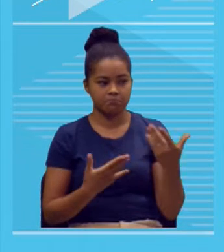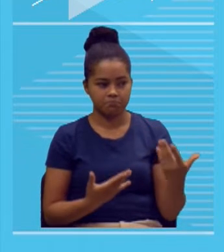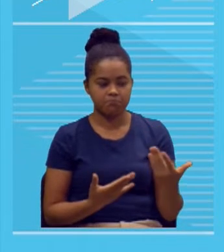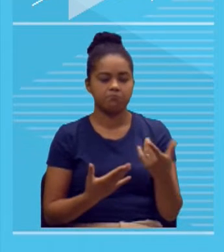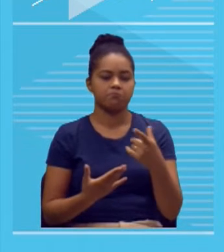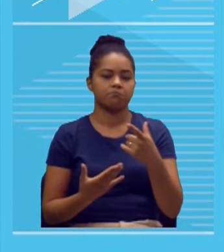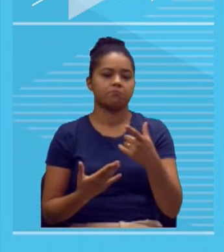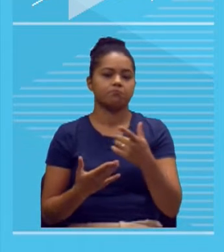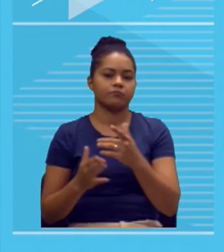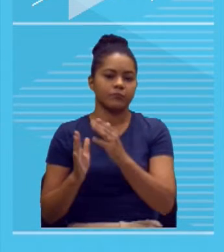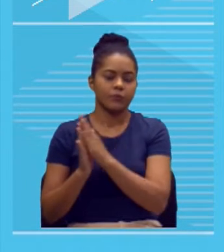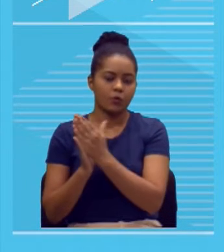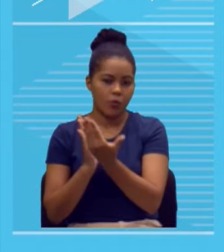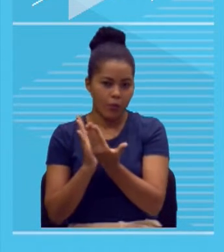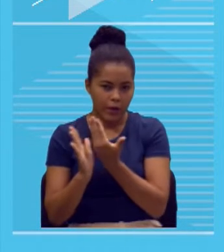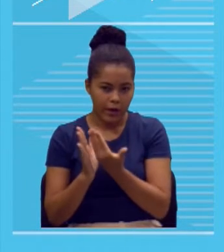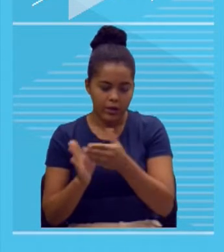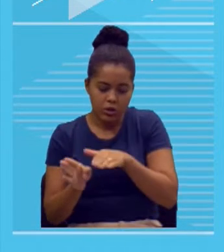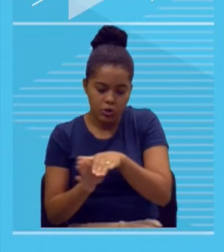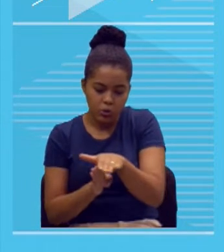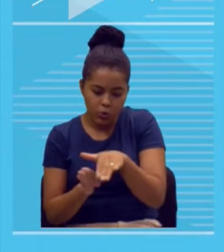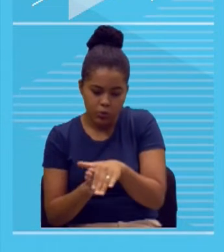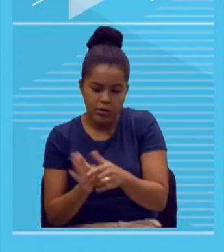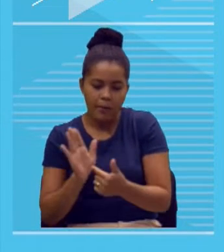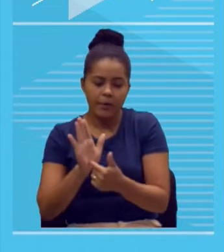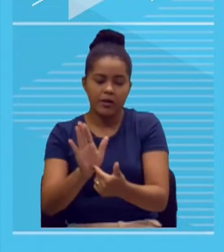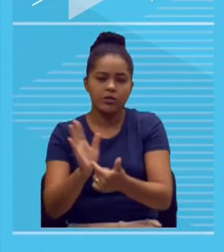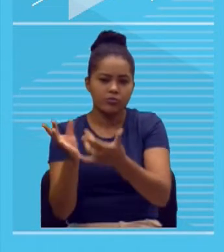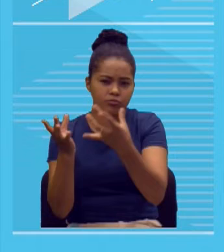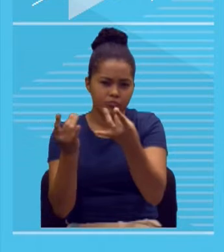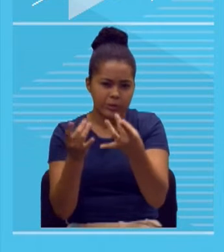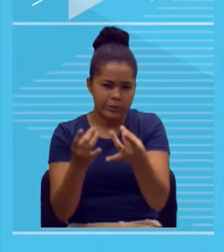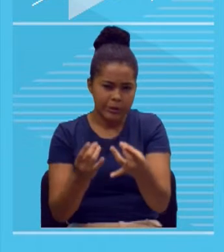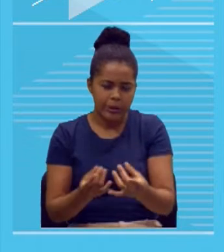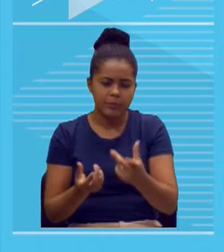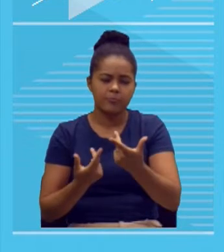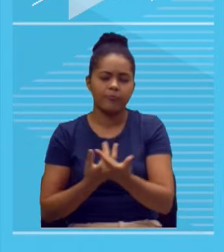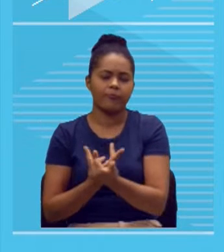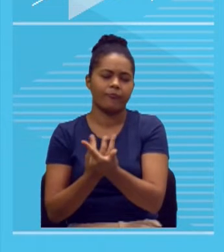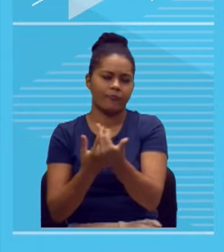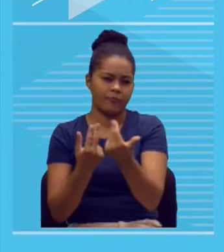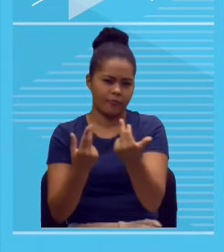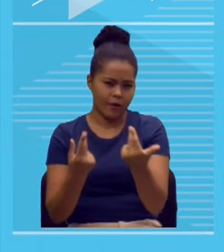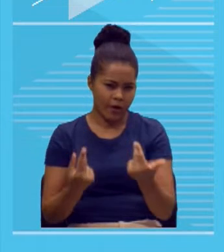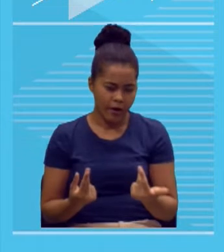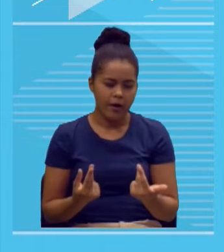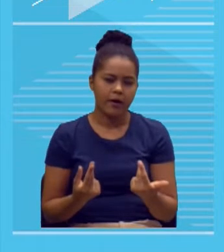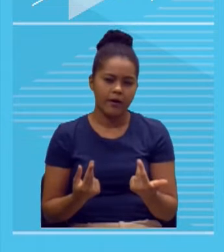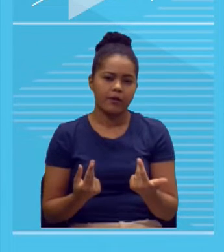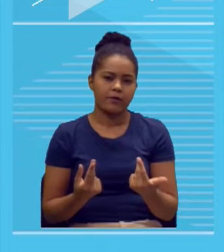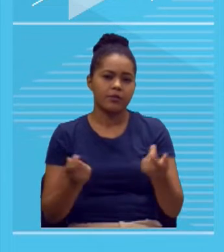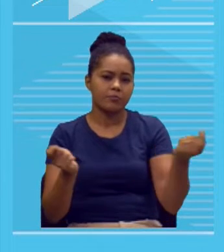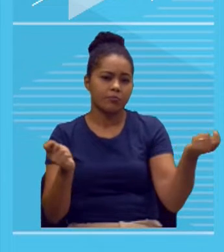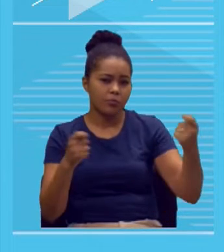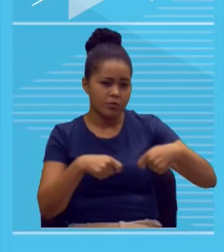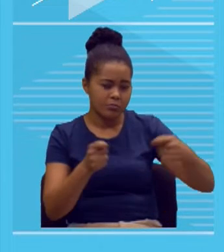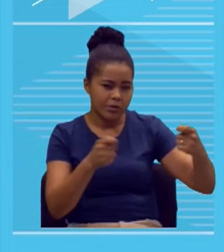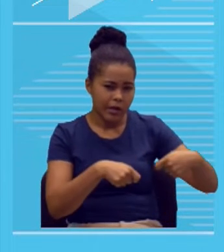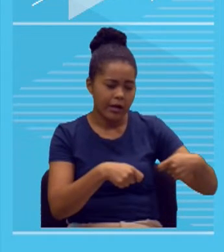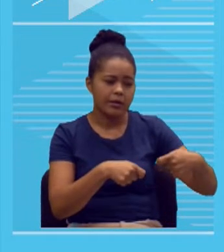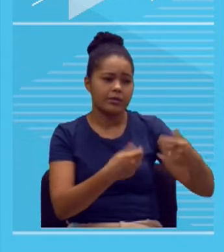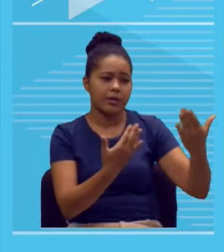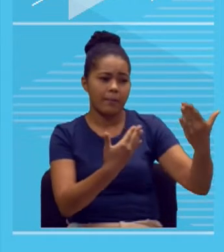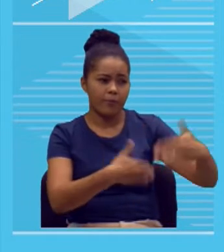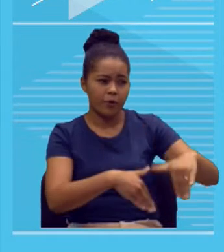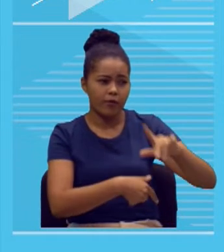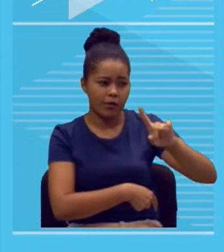minuciosos naquilo que eles chamam de formas elementares de anulação. Tá bom, gente? Então, muito cuidado,